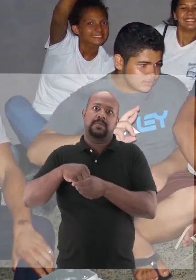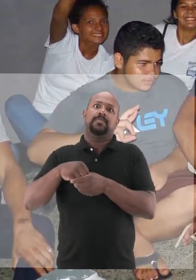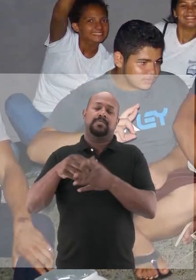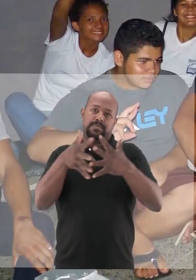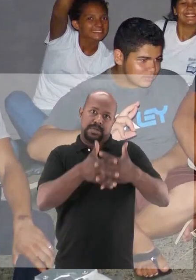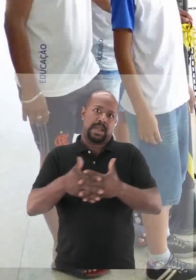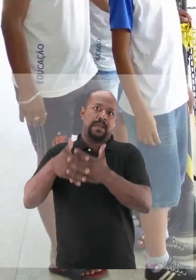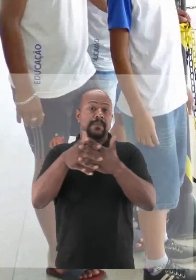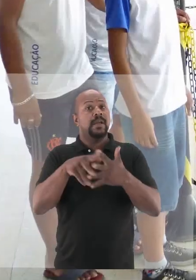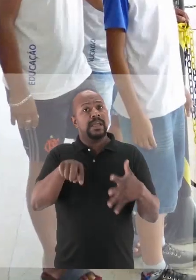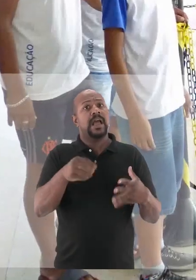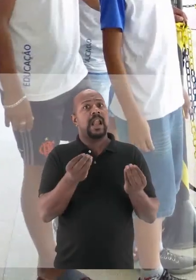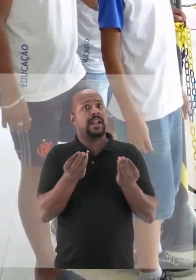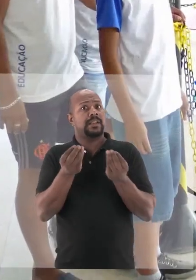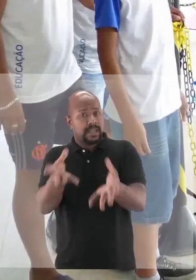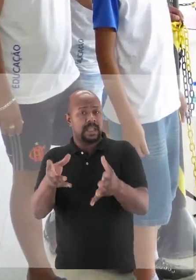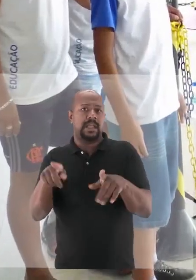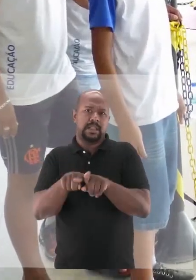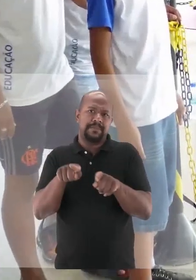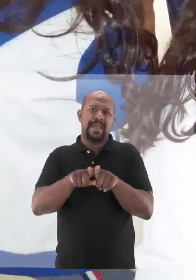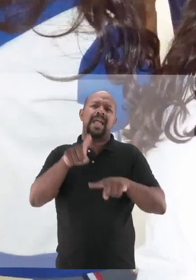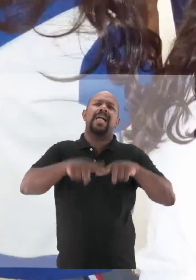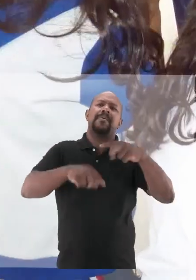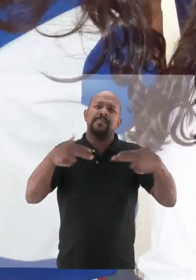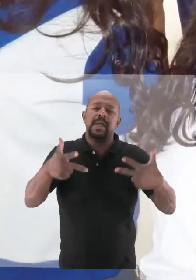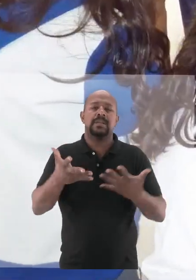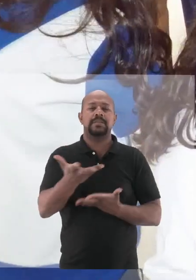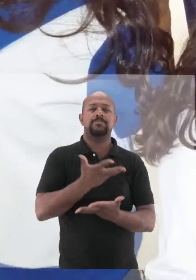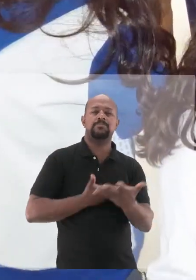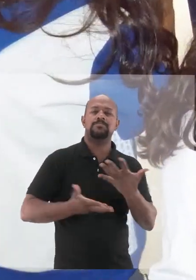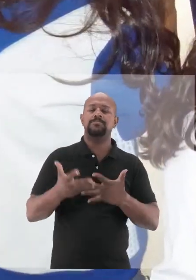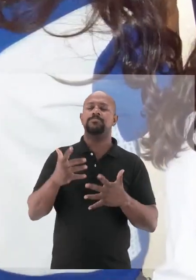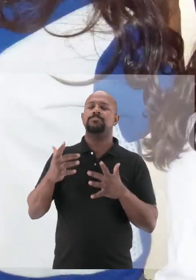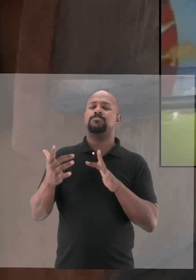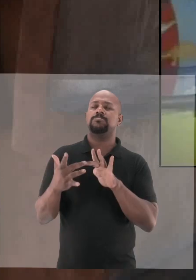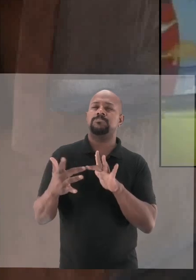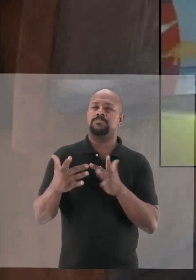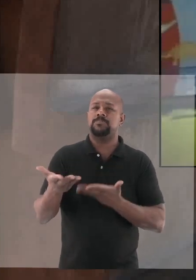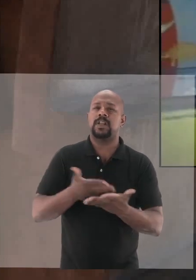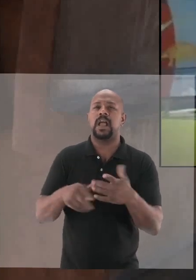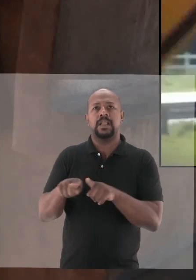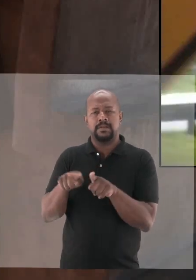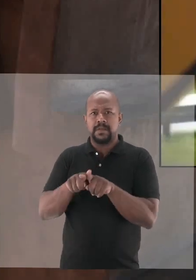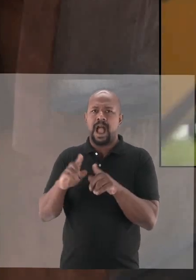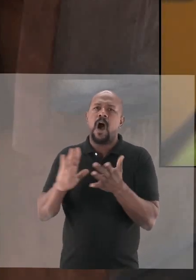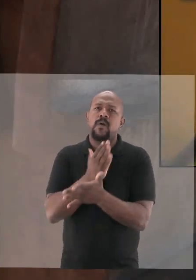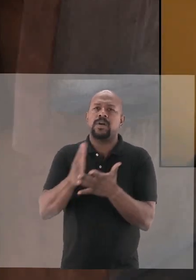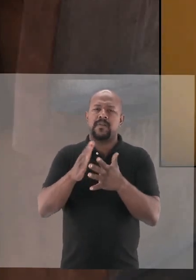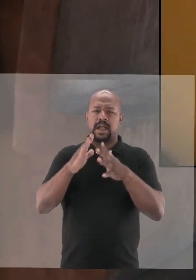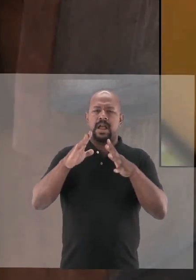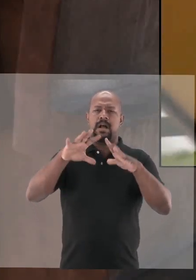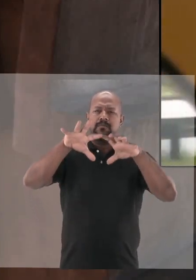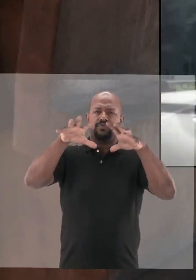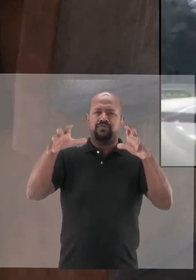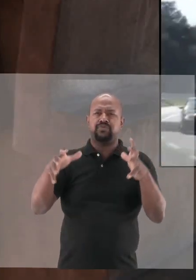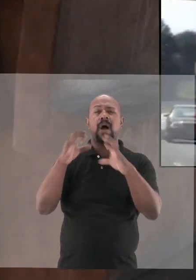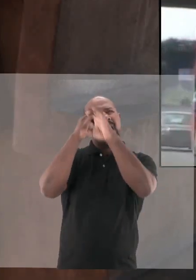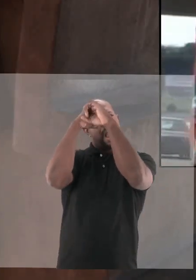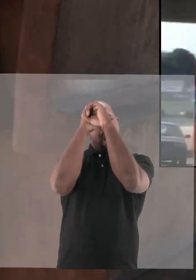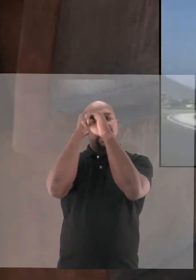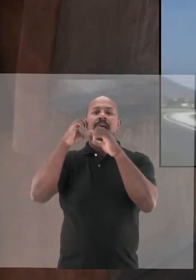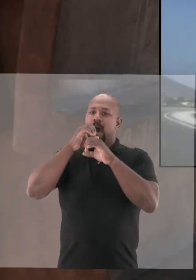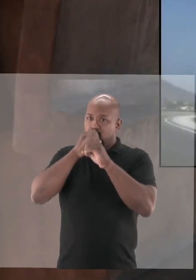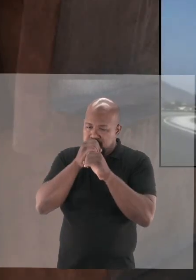na verdade. E ela transporta também equipamentos interativos e planetários infláveis,